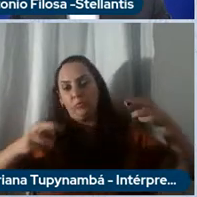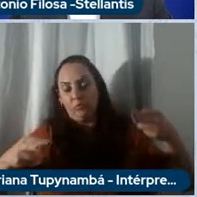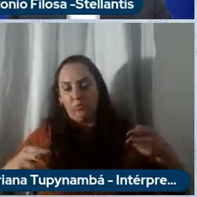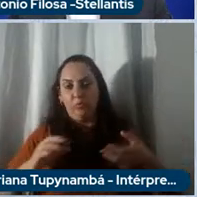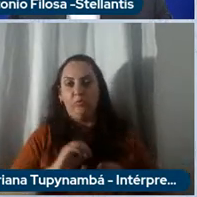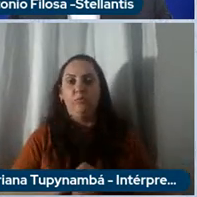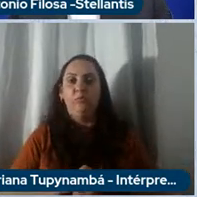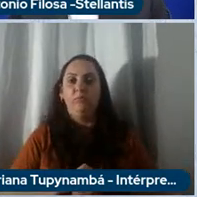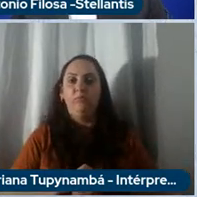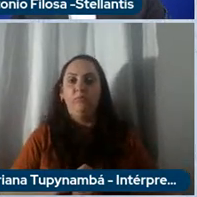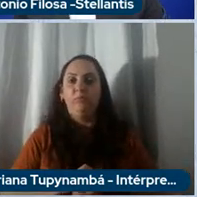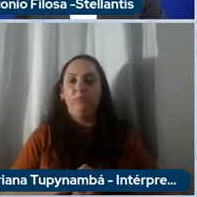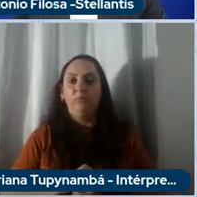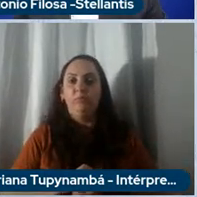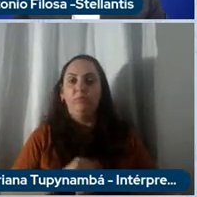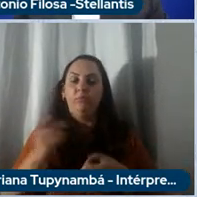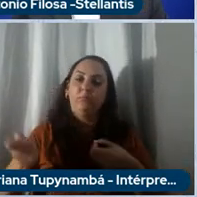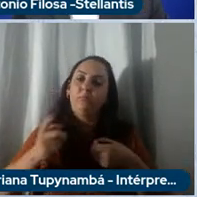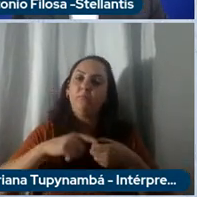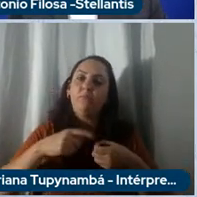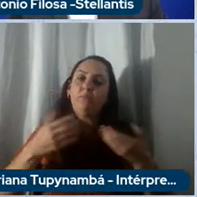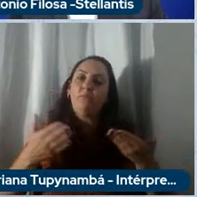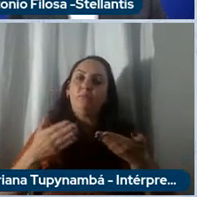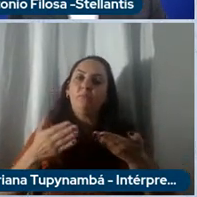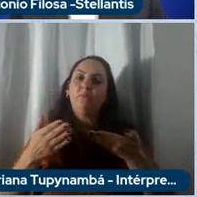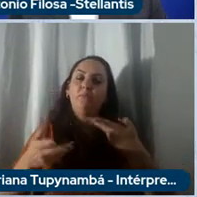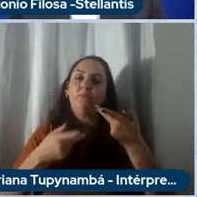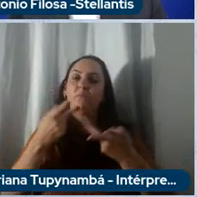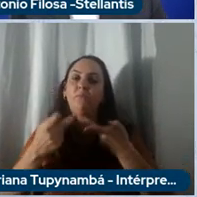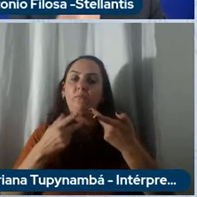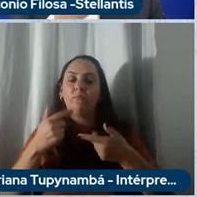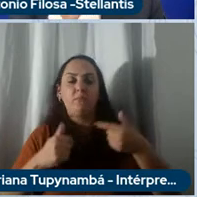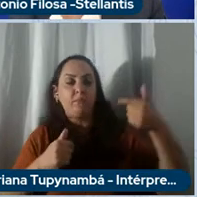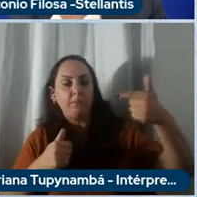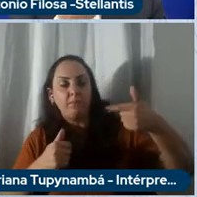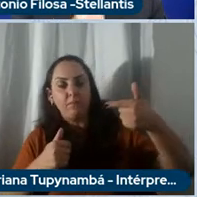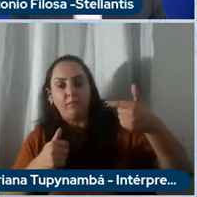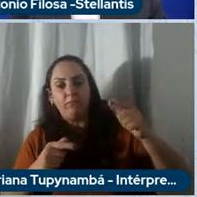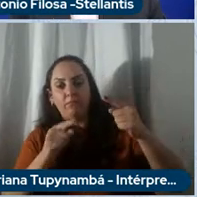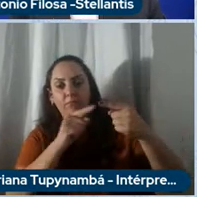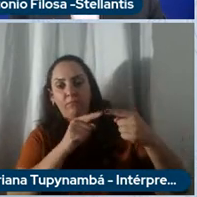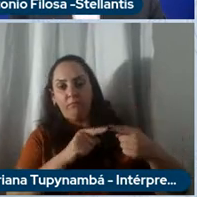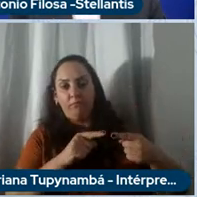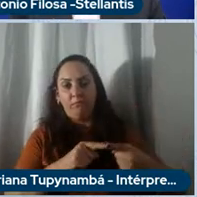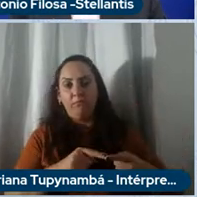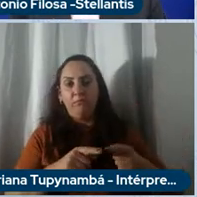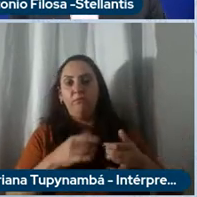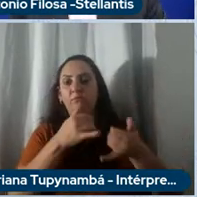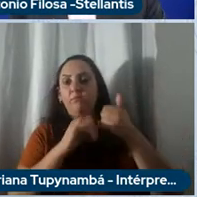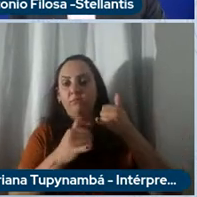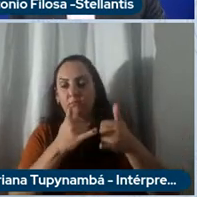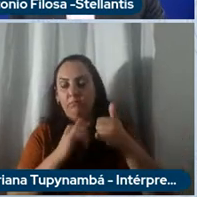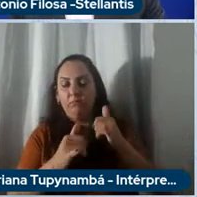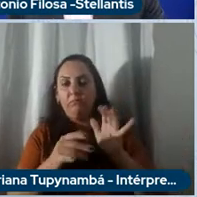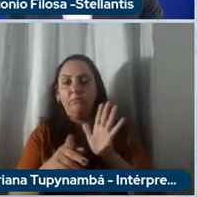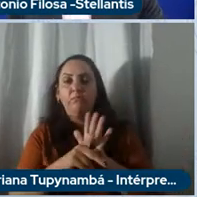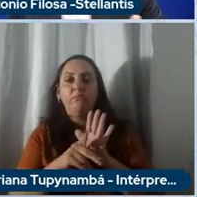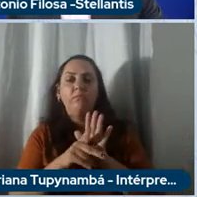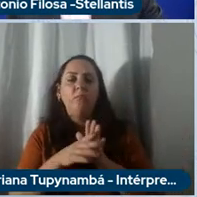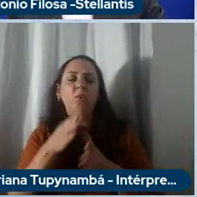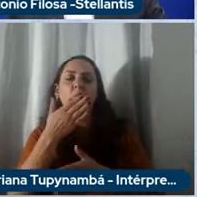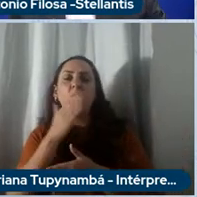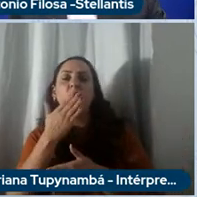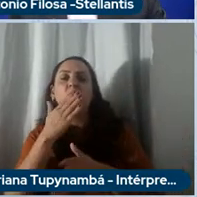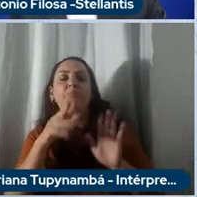aqui voltamos a falar do segundo objetivo estratégico que é a eletrificação e quais são os nossos planos são